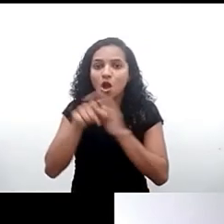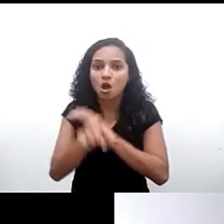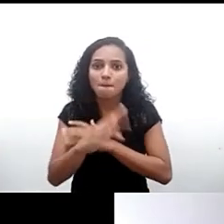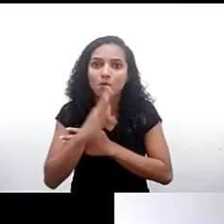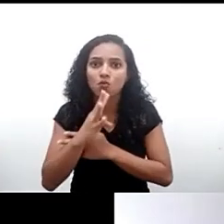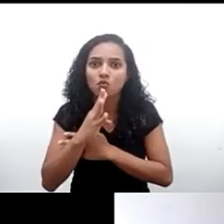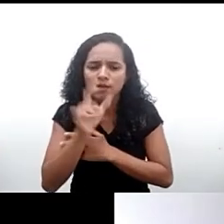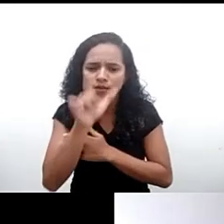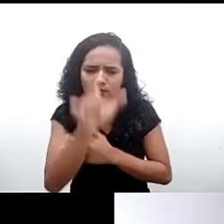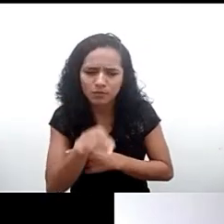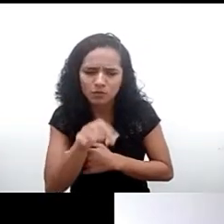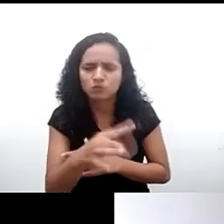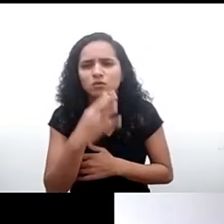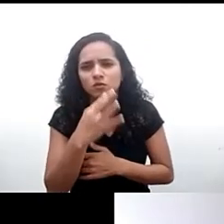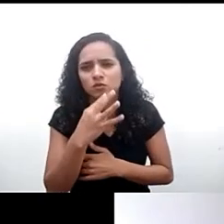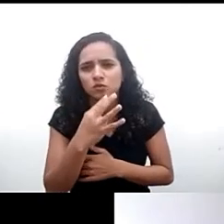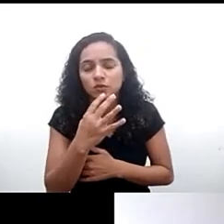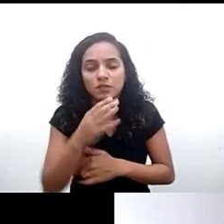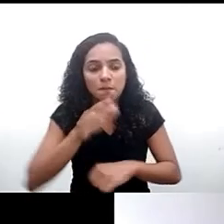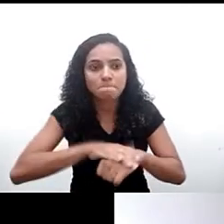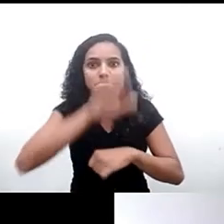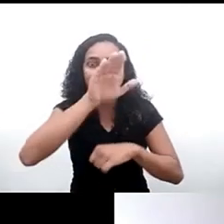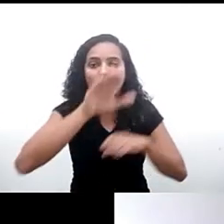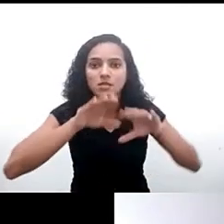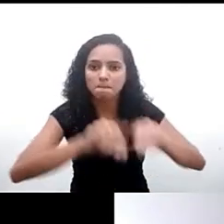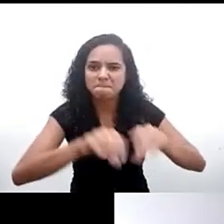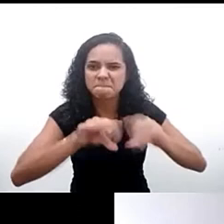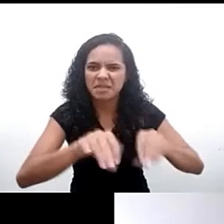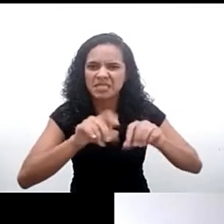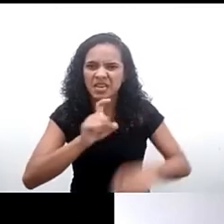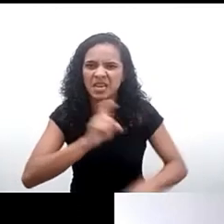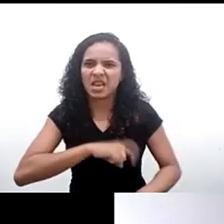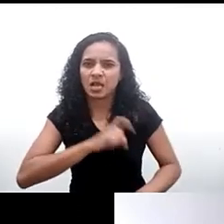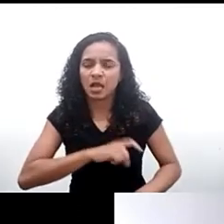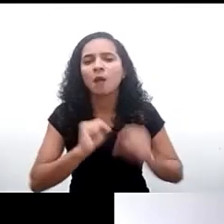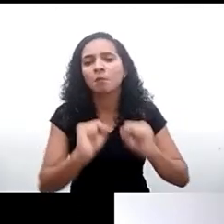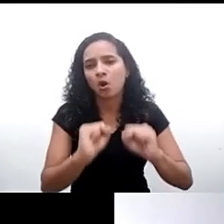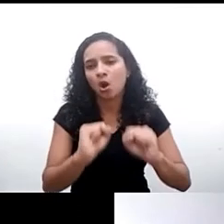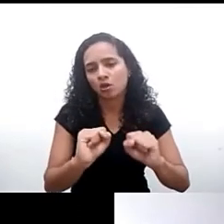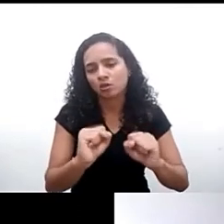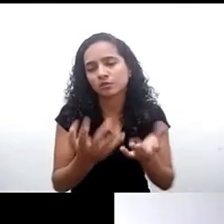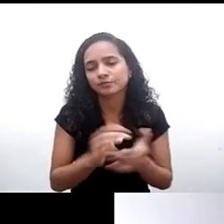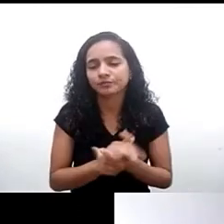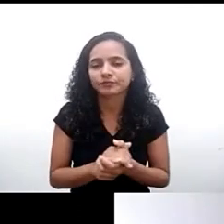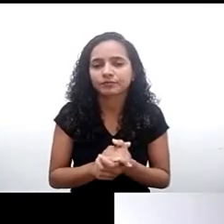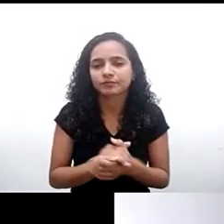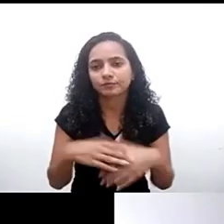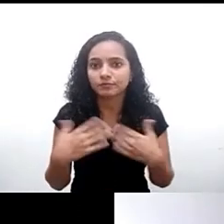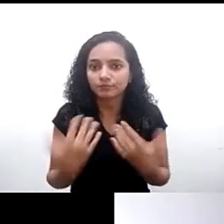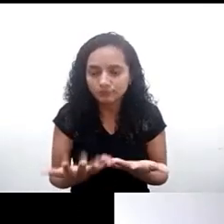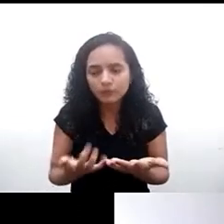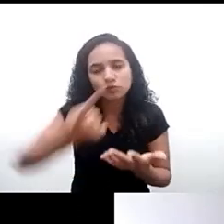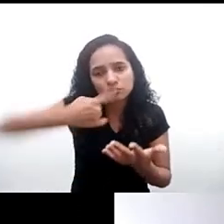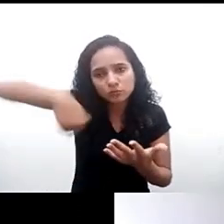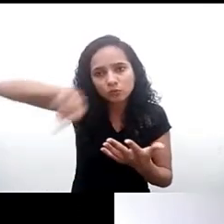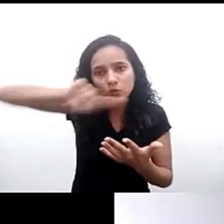potencial maior de manipulação e eu acho que esses aspectos acabam nos levando para que a gente tenha um dever de proteção bastante